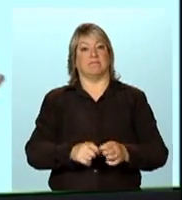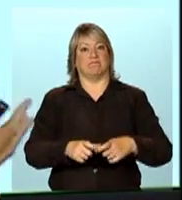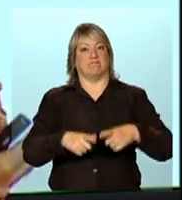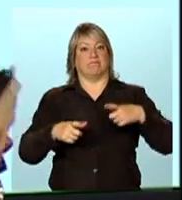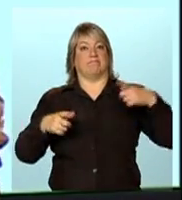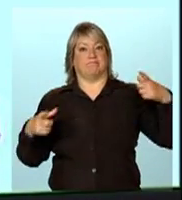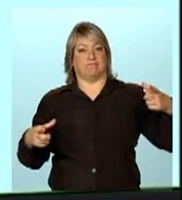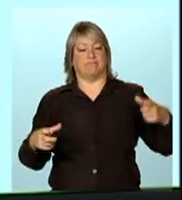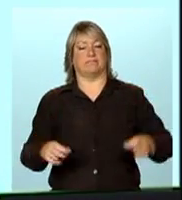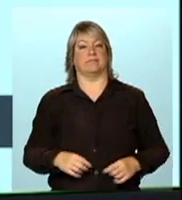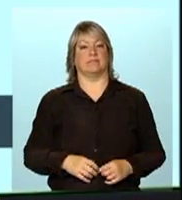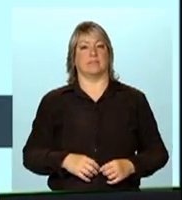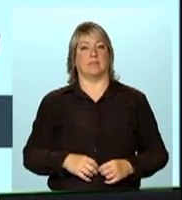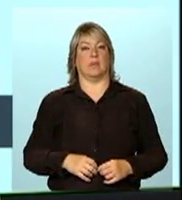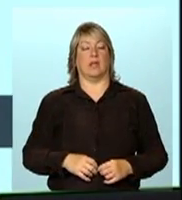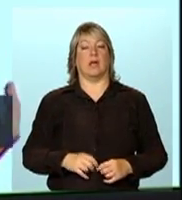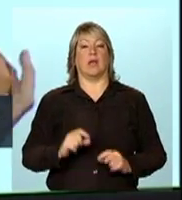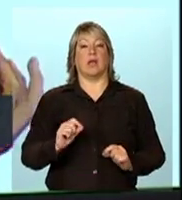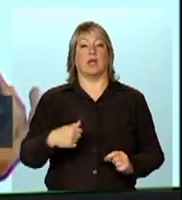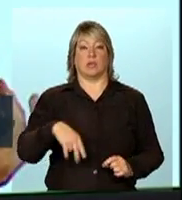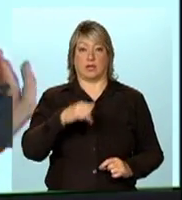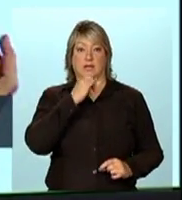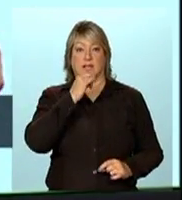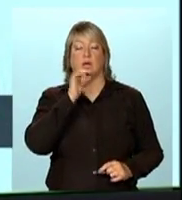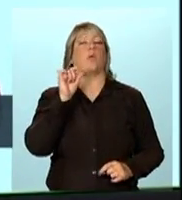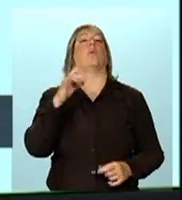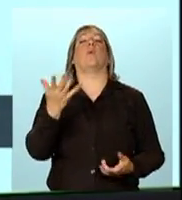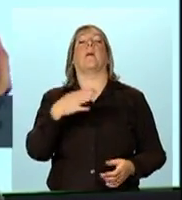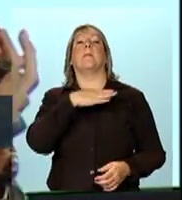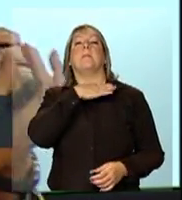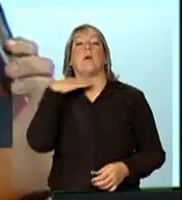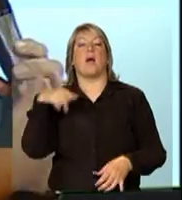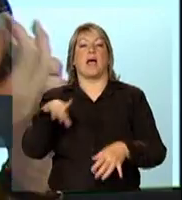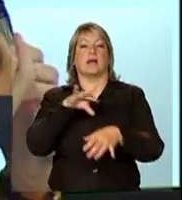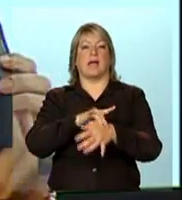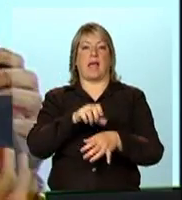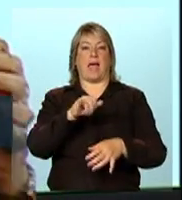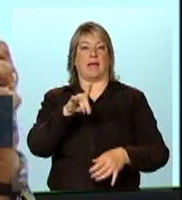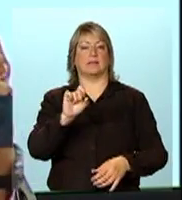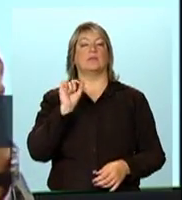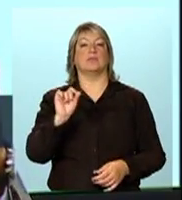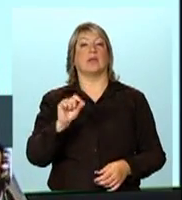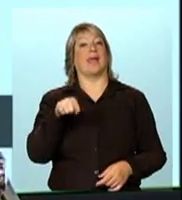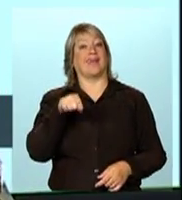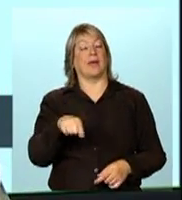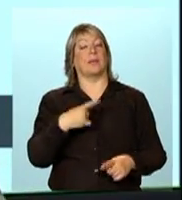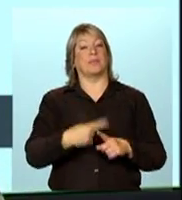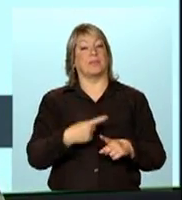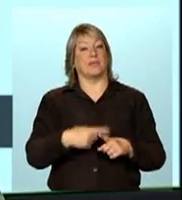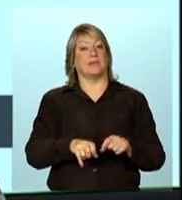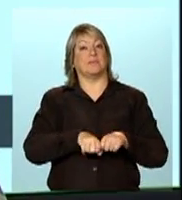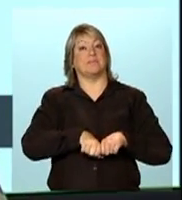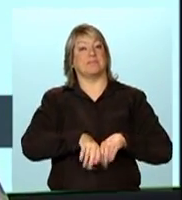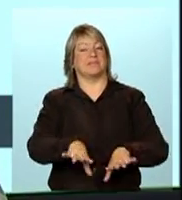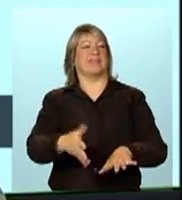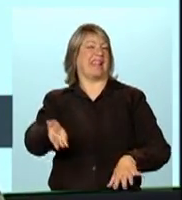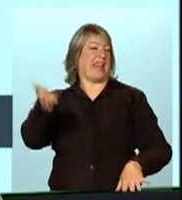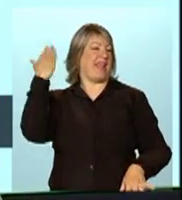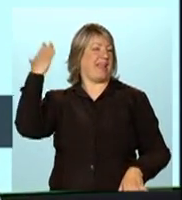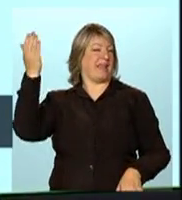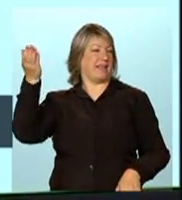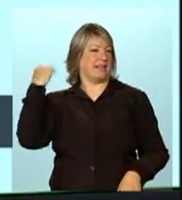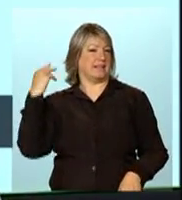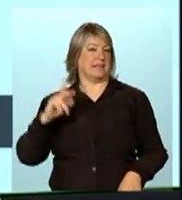a gente tem também o que é a morte por AIDS, é a realidade da transmissão lá atrás,